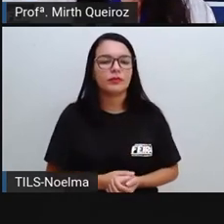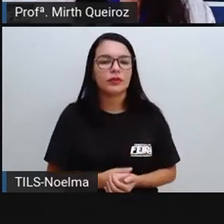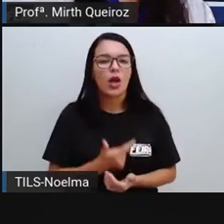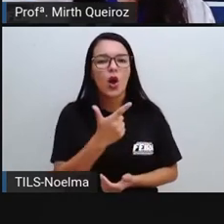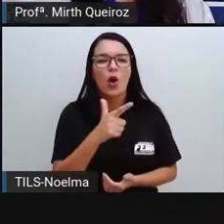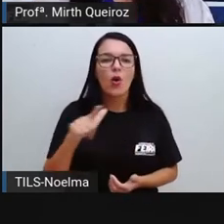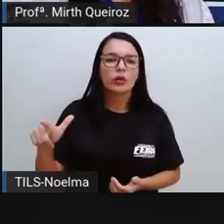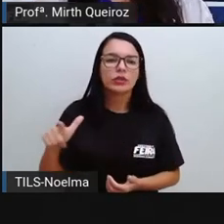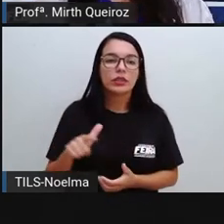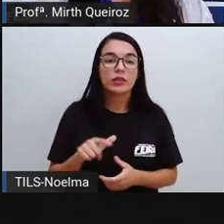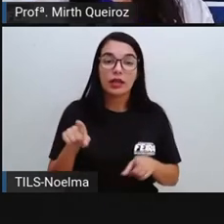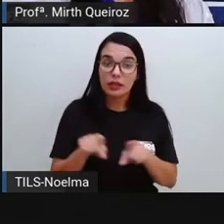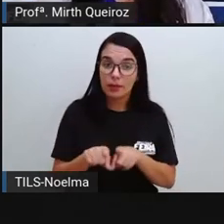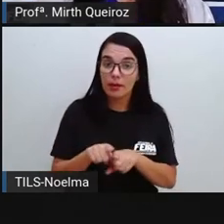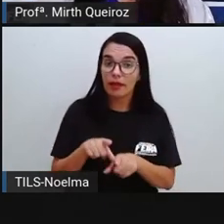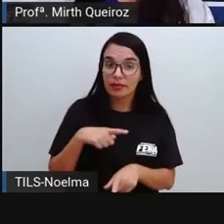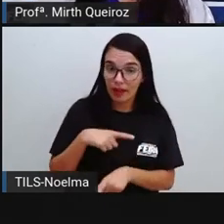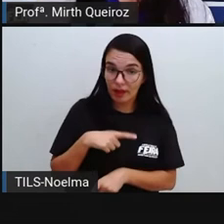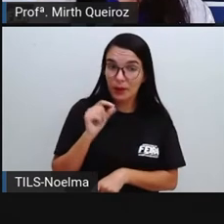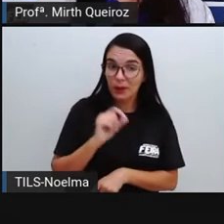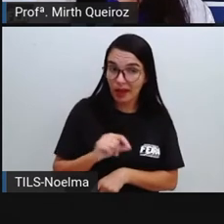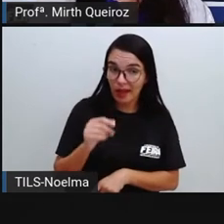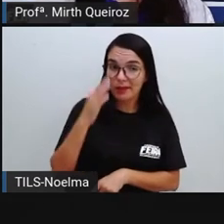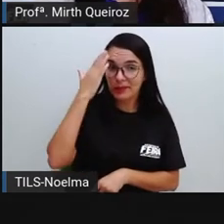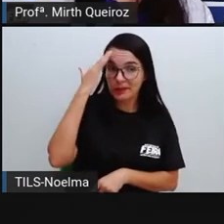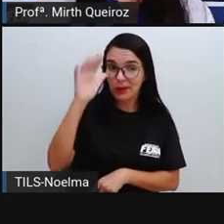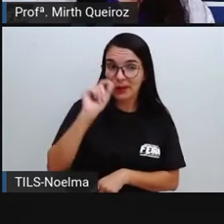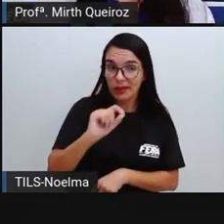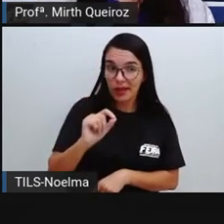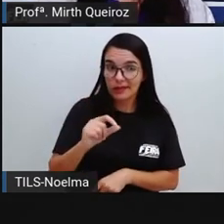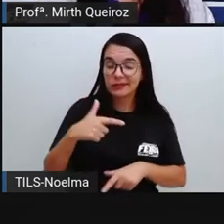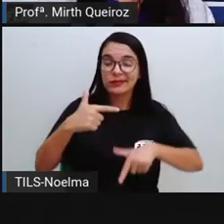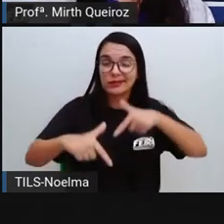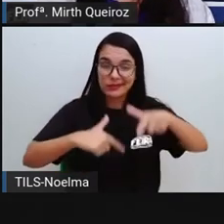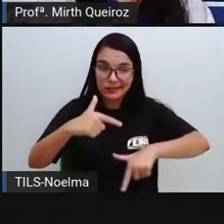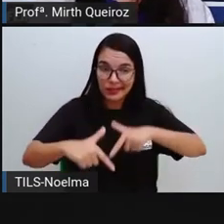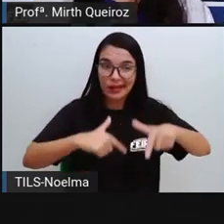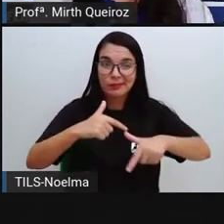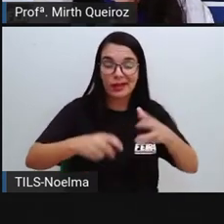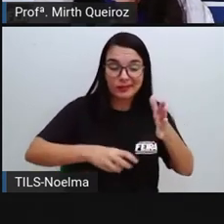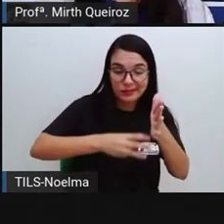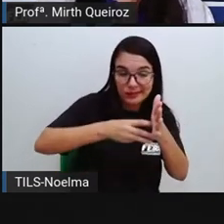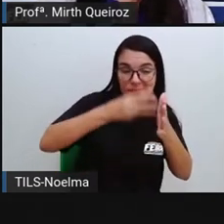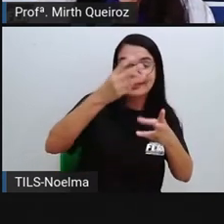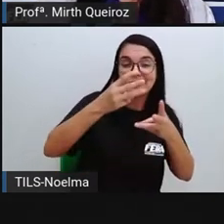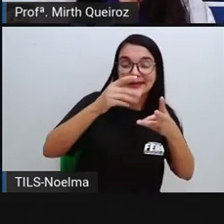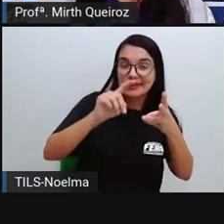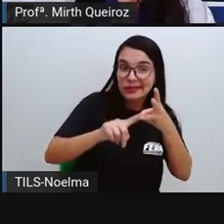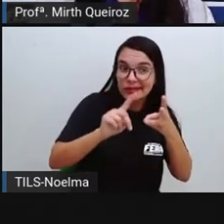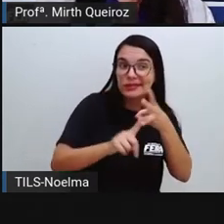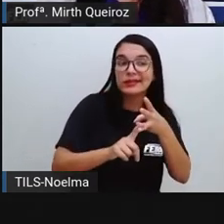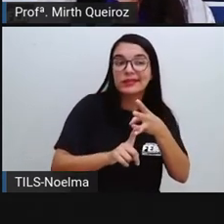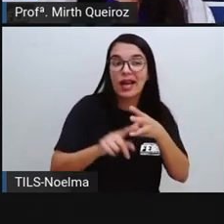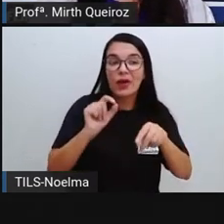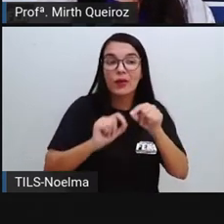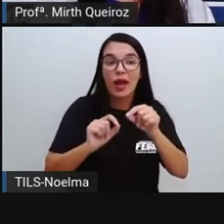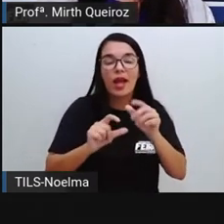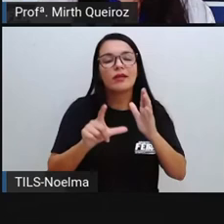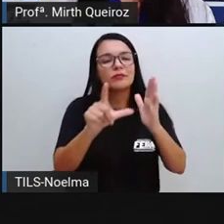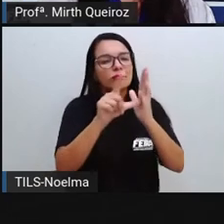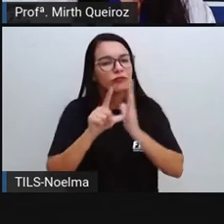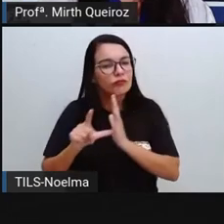e em outras vai haver o predomínio de atividades do setor terciário, ou seja, o comércio de